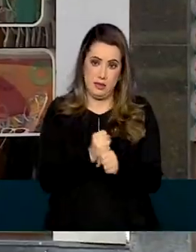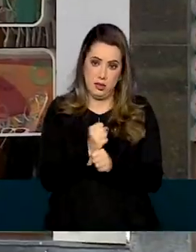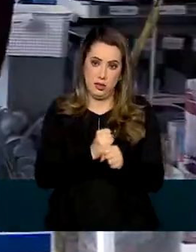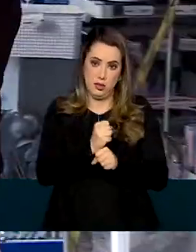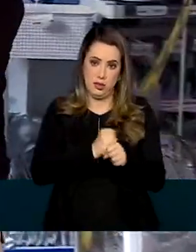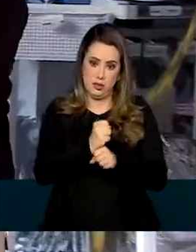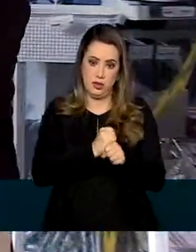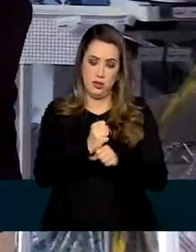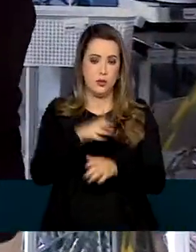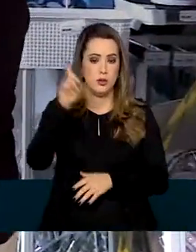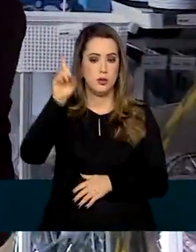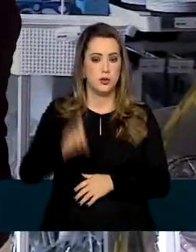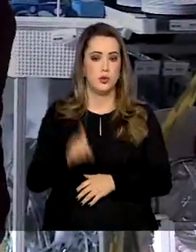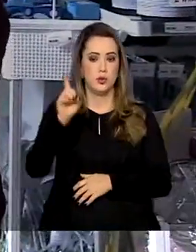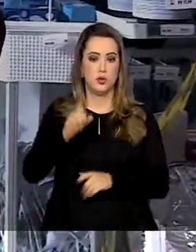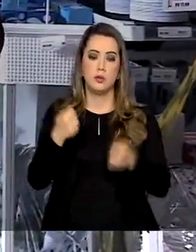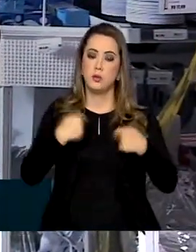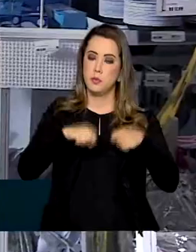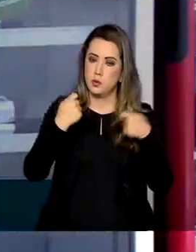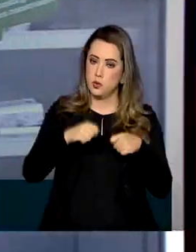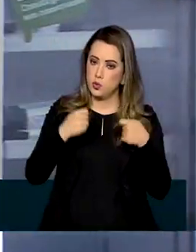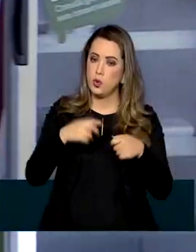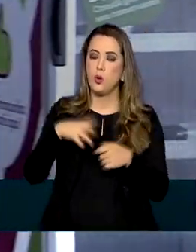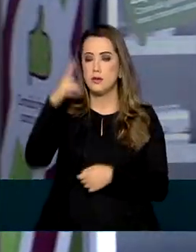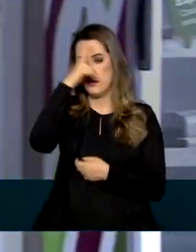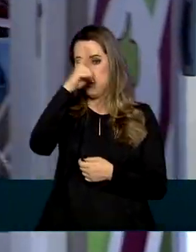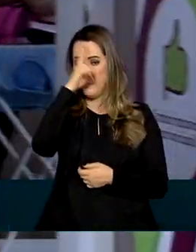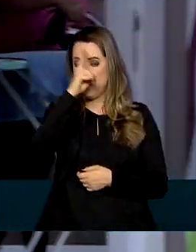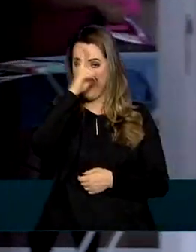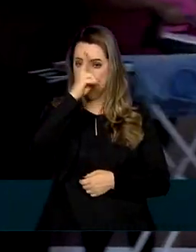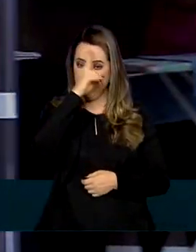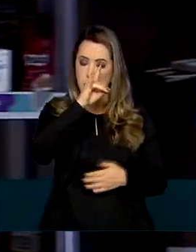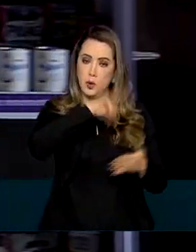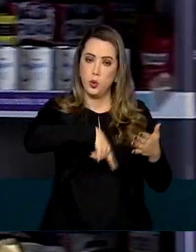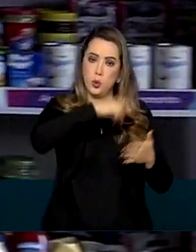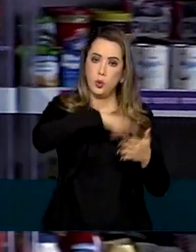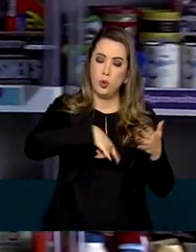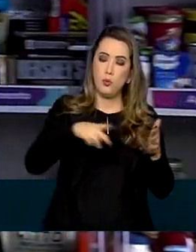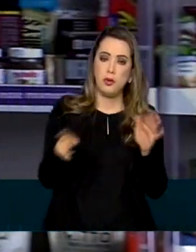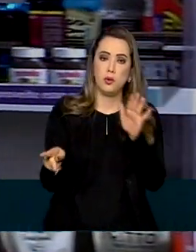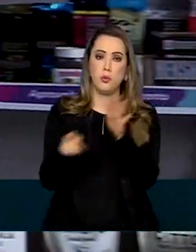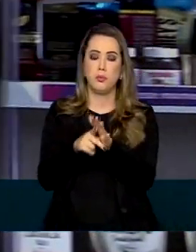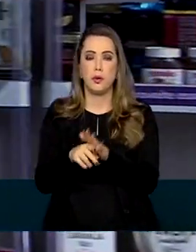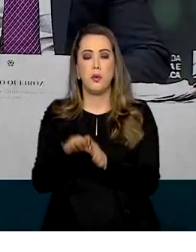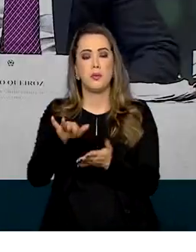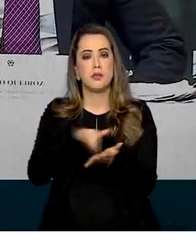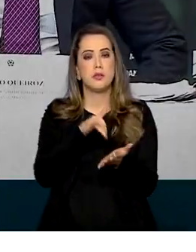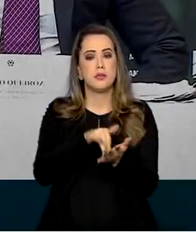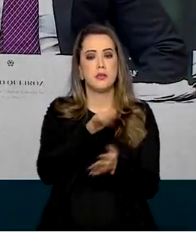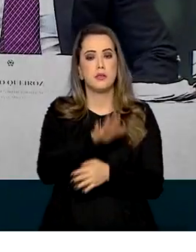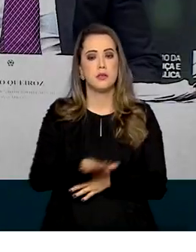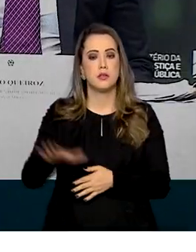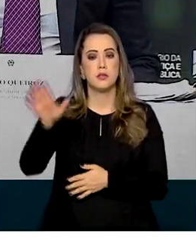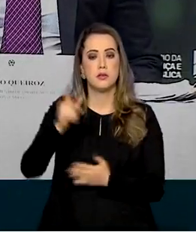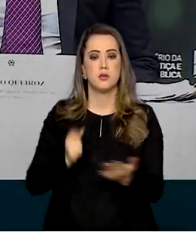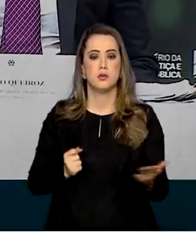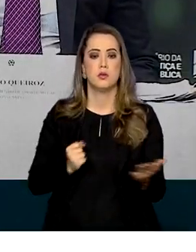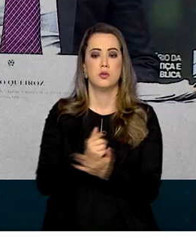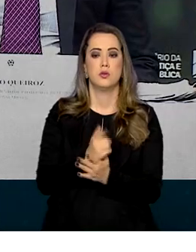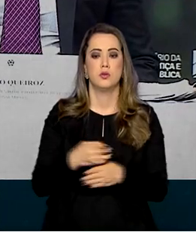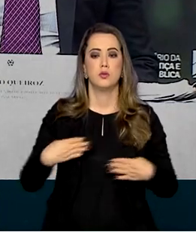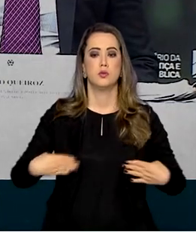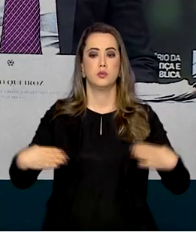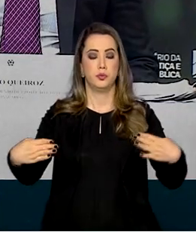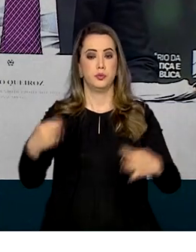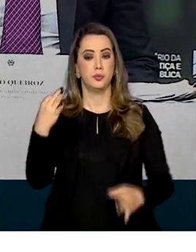consumidor foi lembrado por meio do boletim Consumidor em Números, divulgado pela Secretaria Nacional do Consumidor do